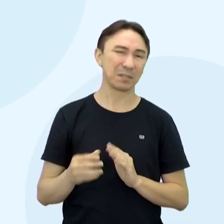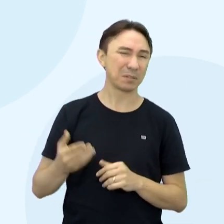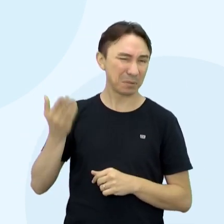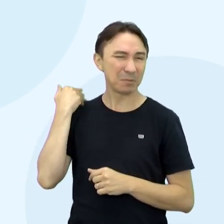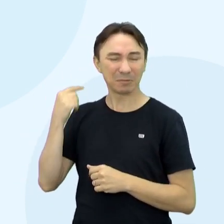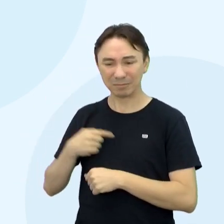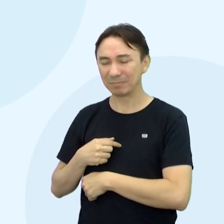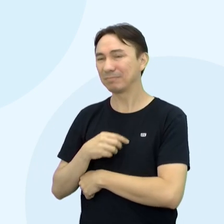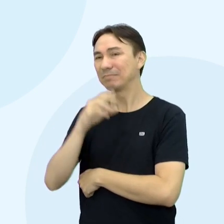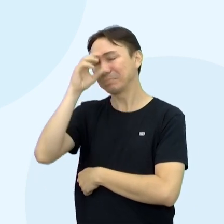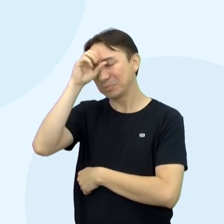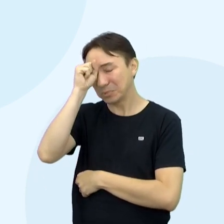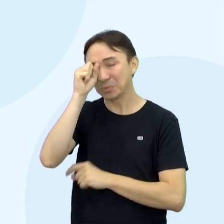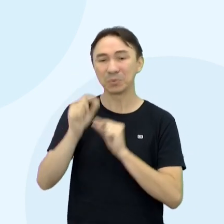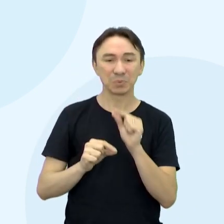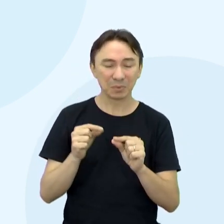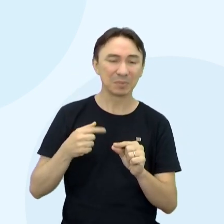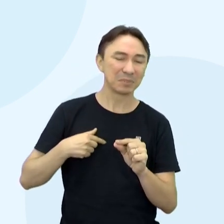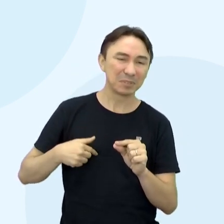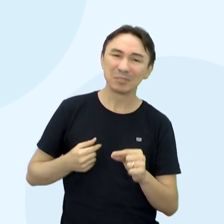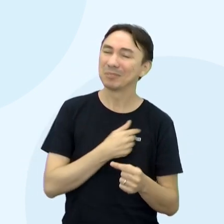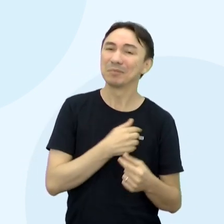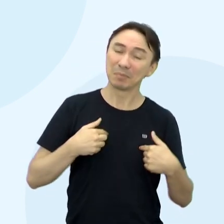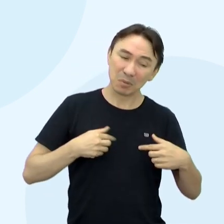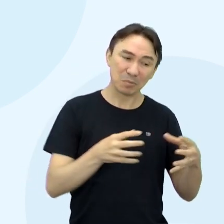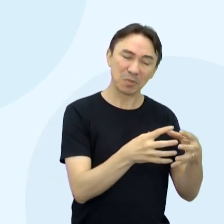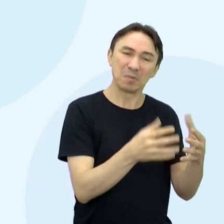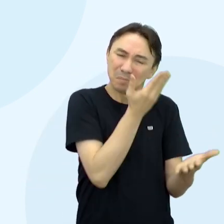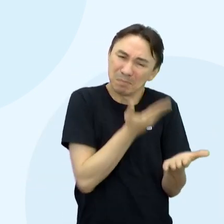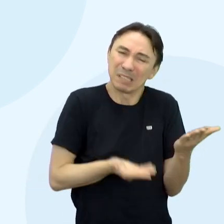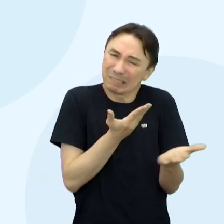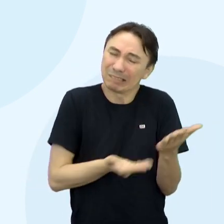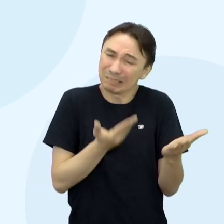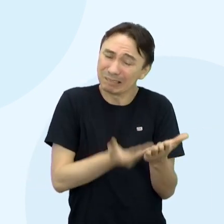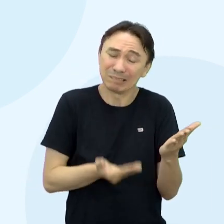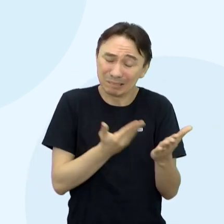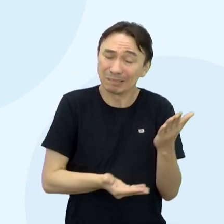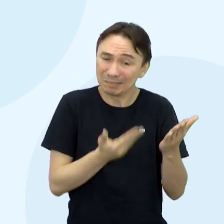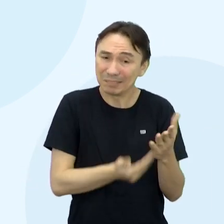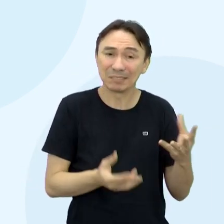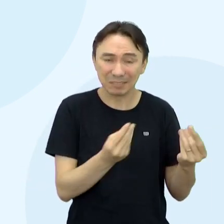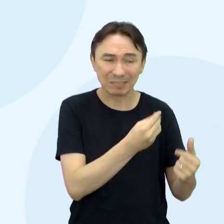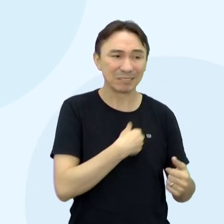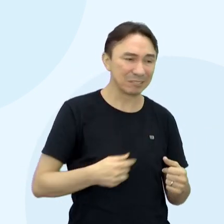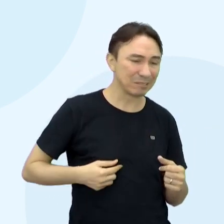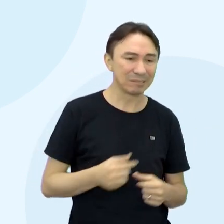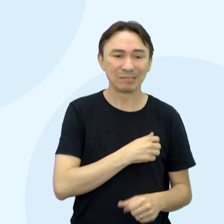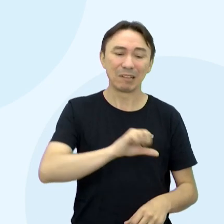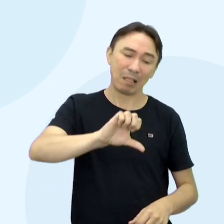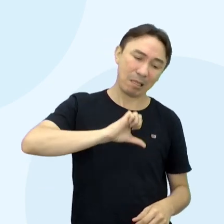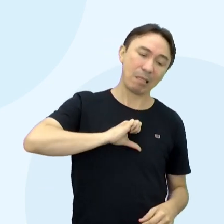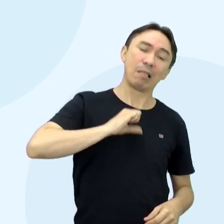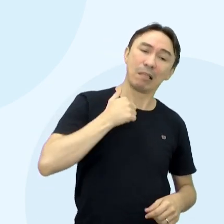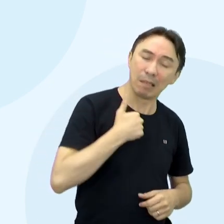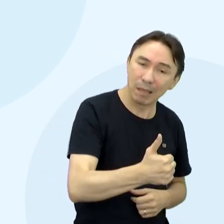perder Vi meu time perder de tudo Mas resignado aprendi sobre a paixão de torcedor E é sobre isso que quero falar